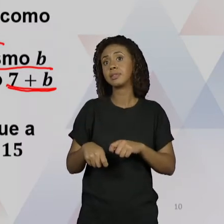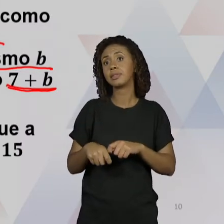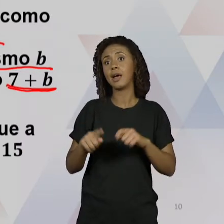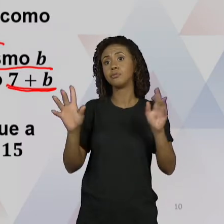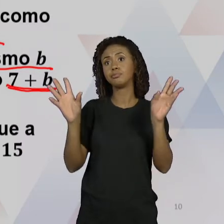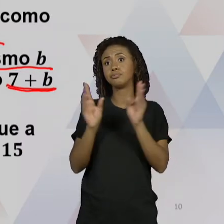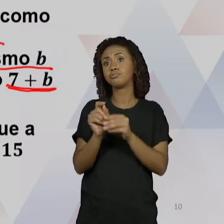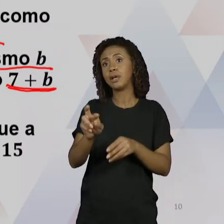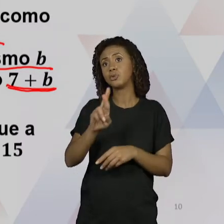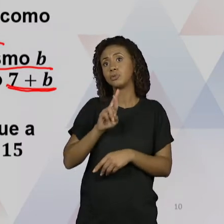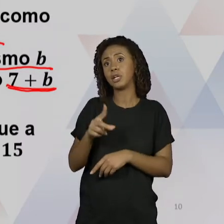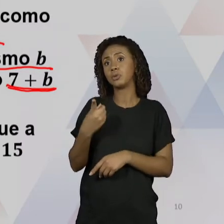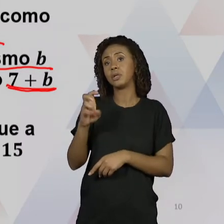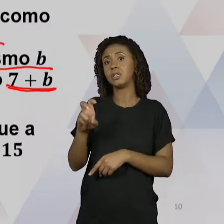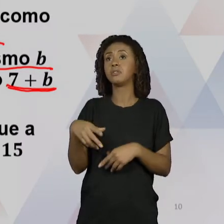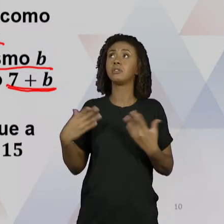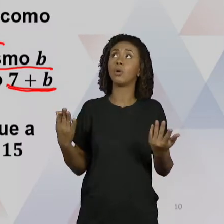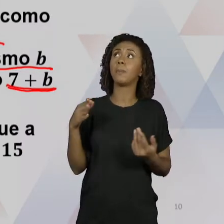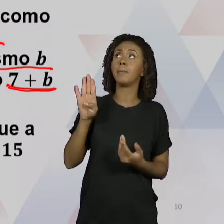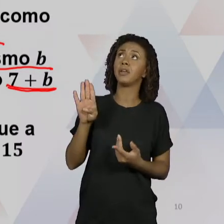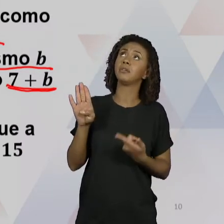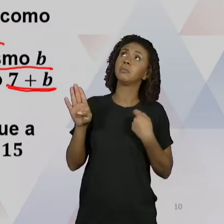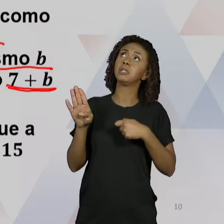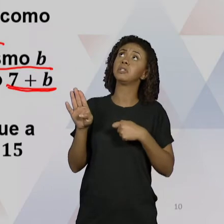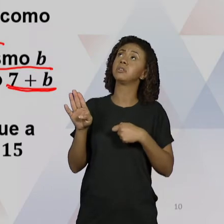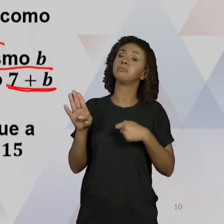15. Portanto o b deve ser quem? 8.